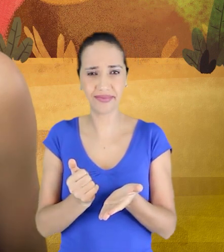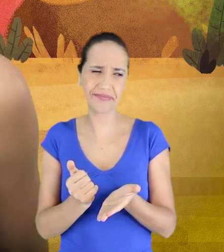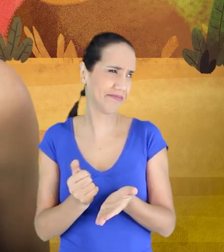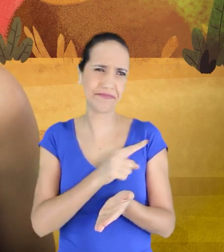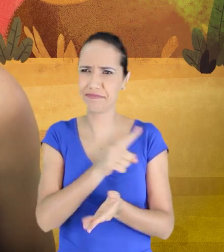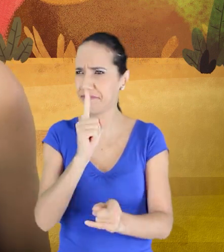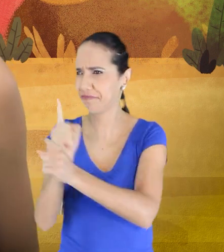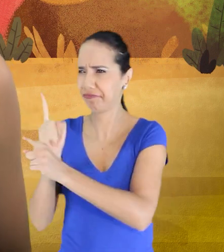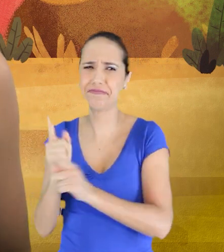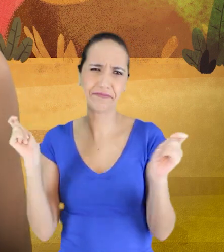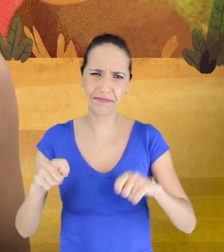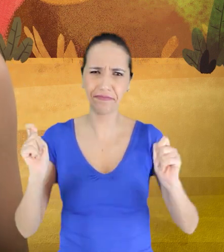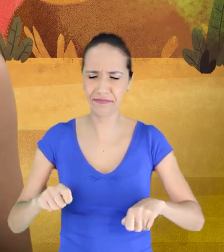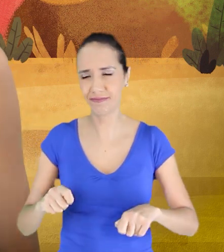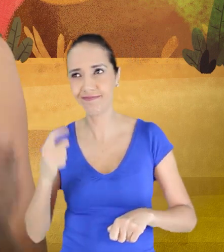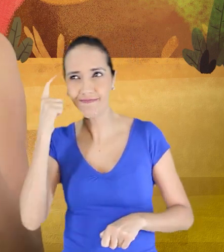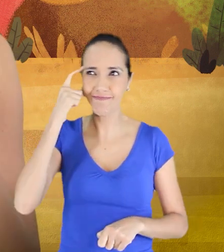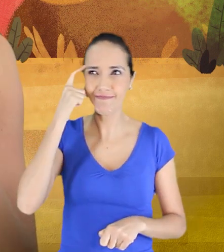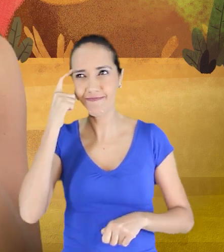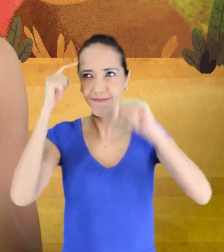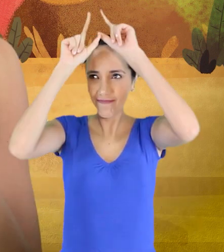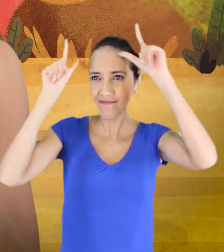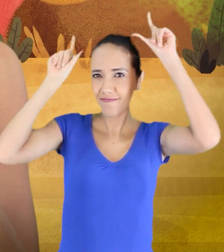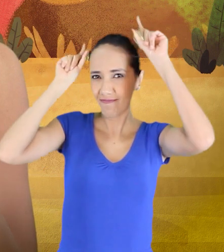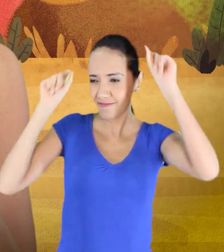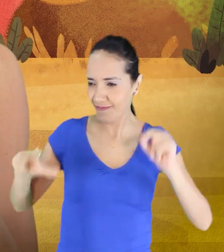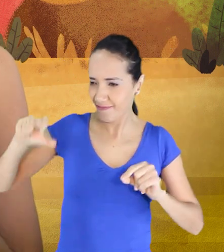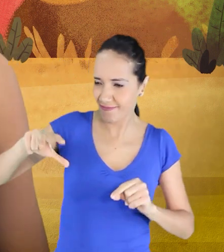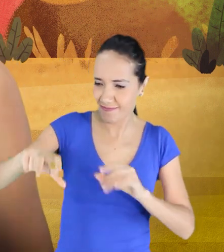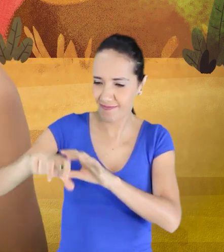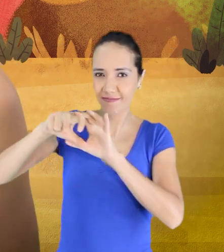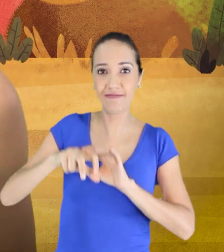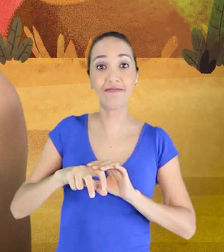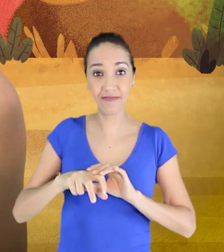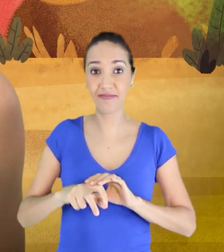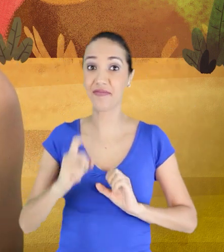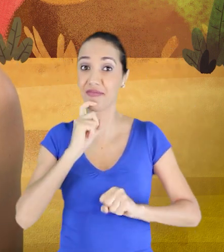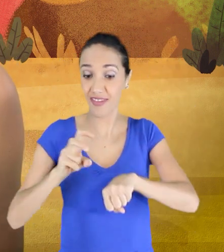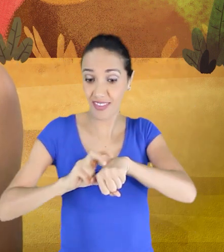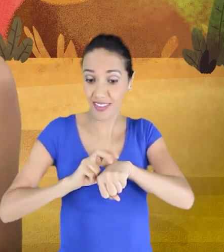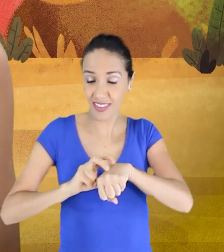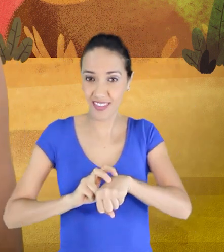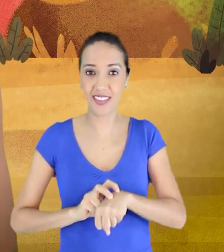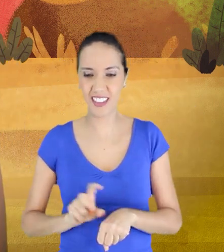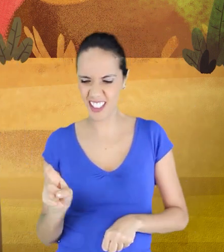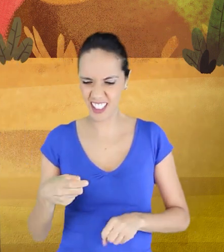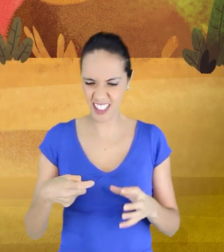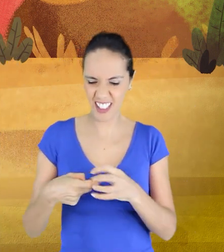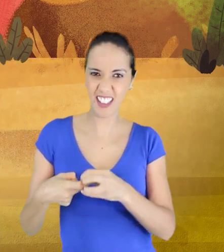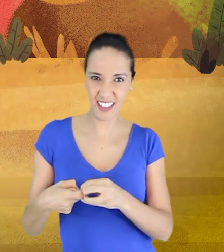salta dali. Narizinho apanhou um gatanhoto verde, espetou-o na ponta do anzol. Depois arrumou a boneca à beira d'água.